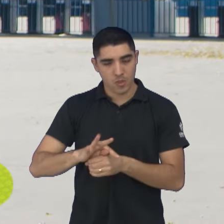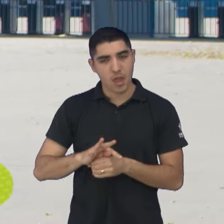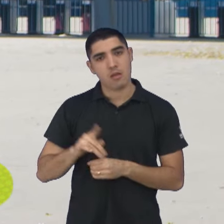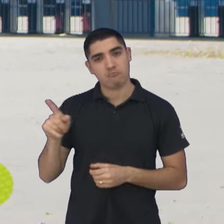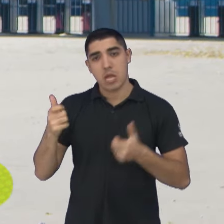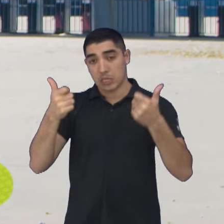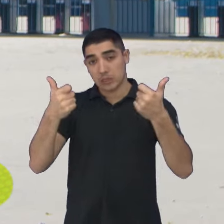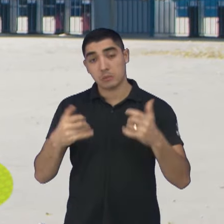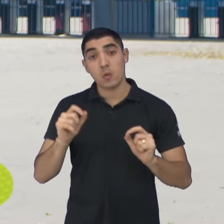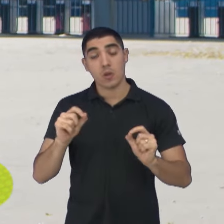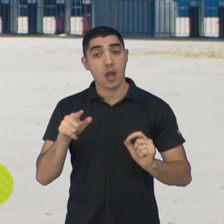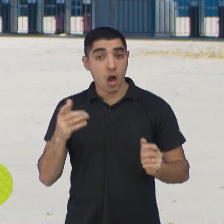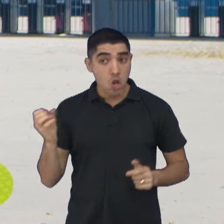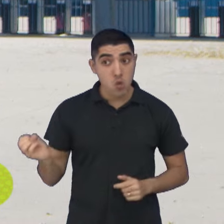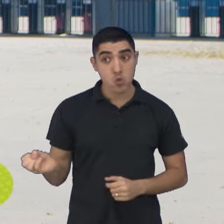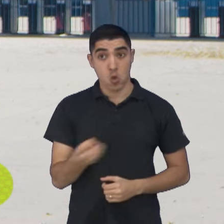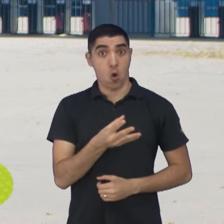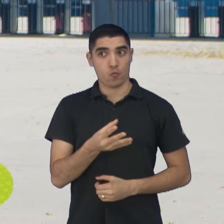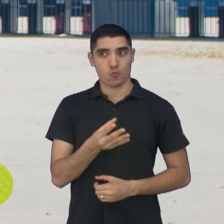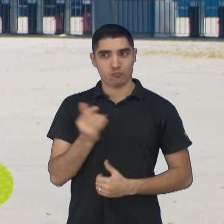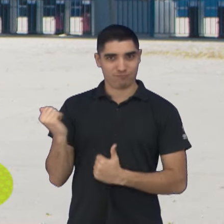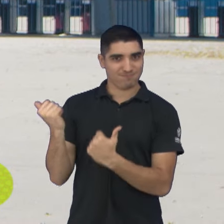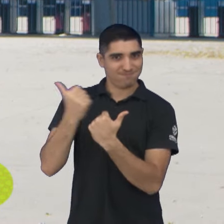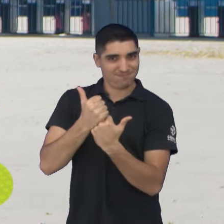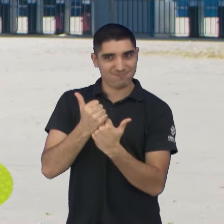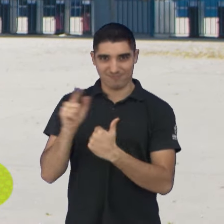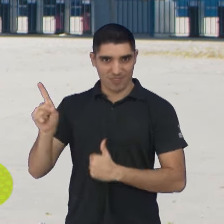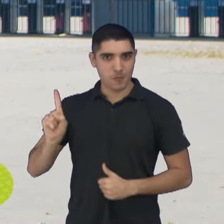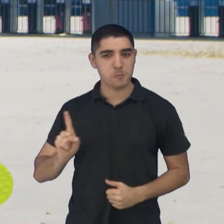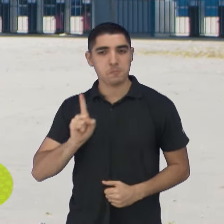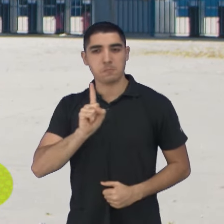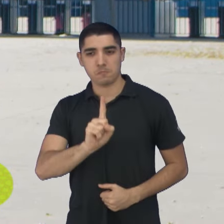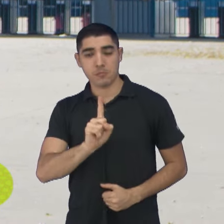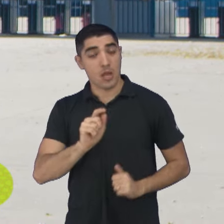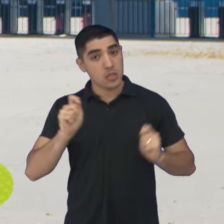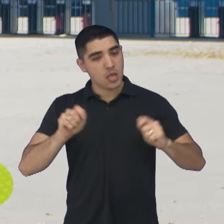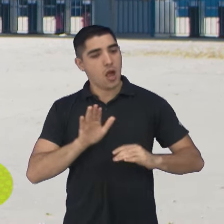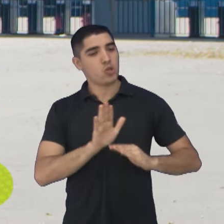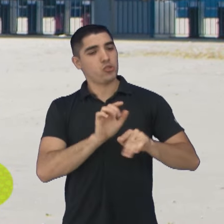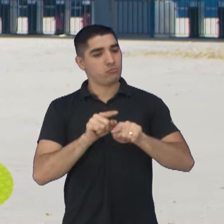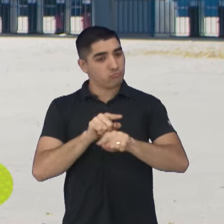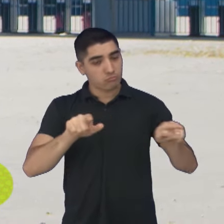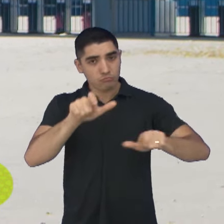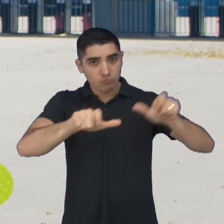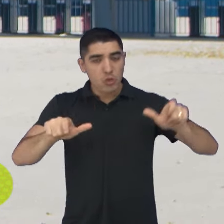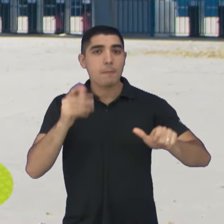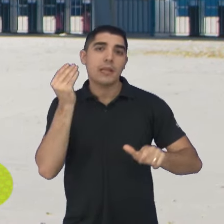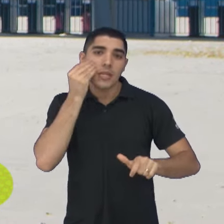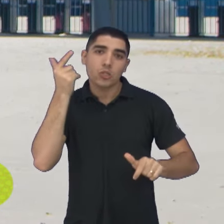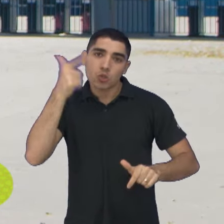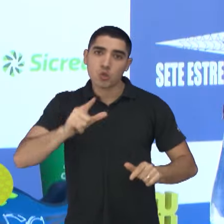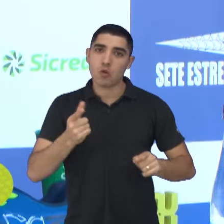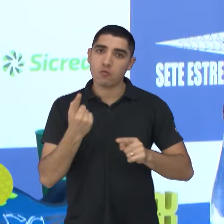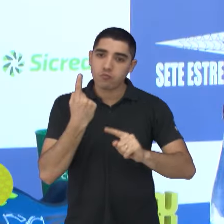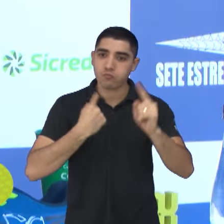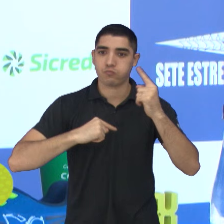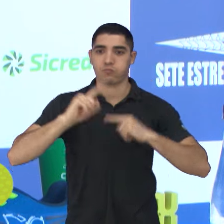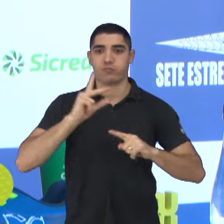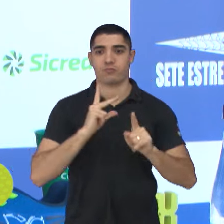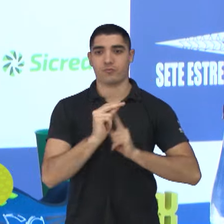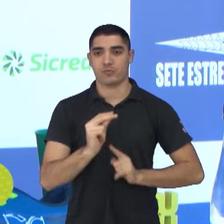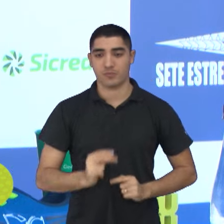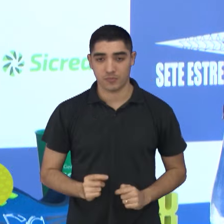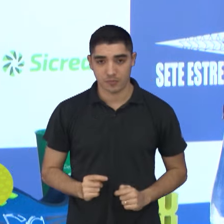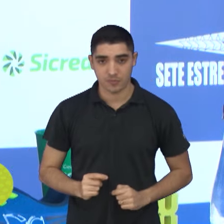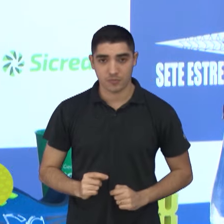Ares, com um novo comando técnico, pode ajudar os jogadores para trazer bons resultados. Mas que